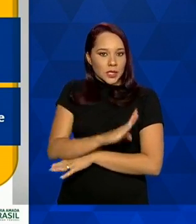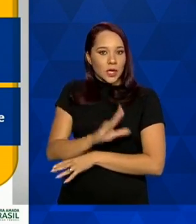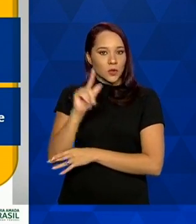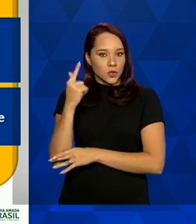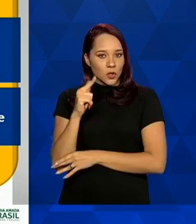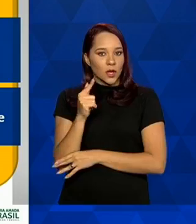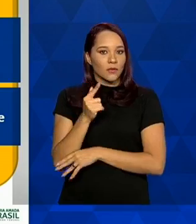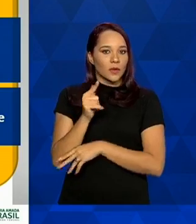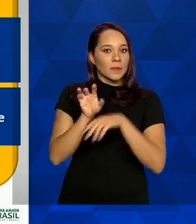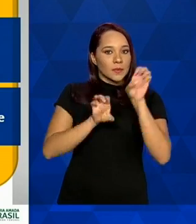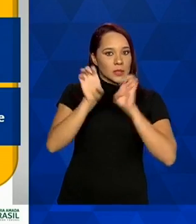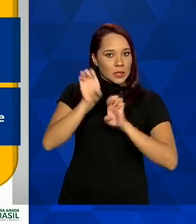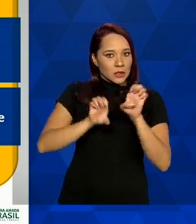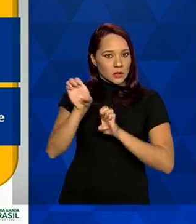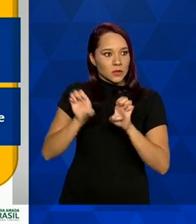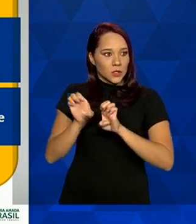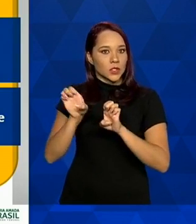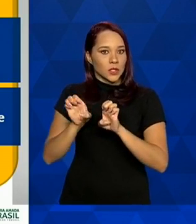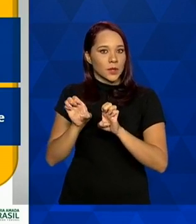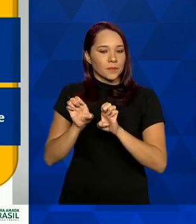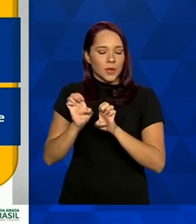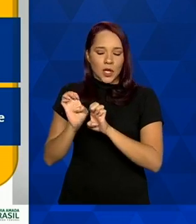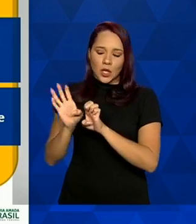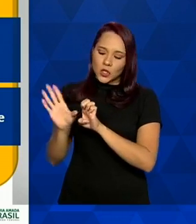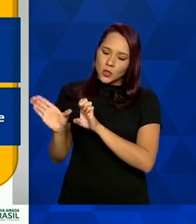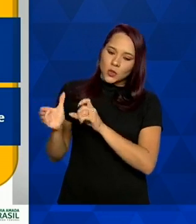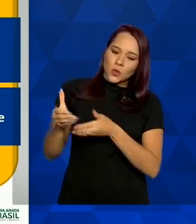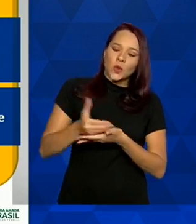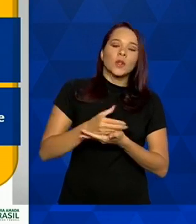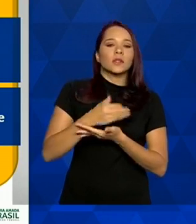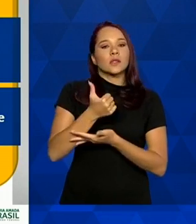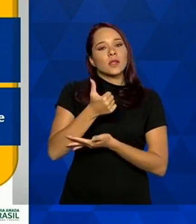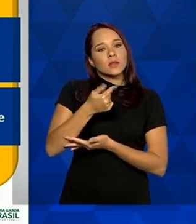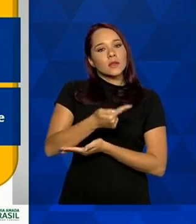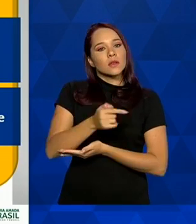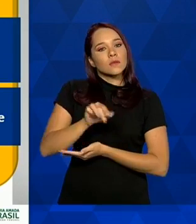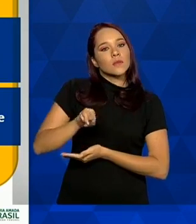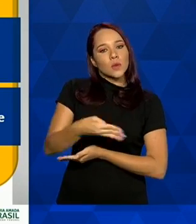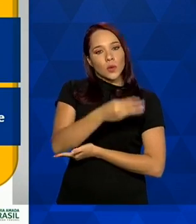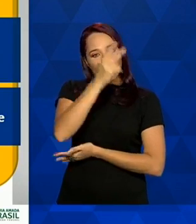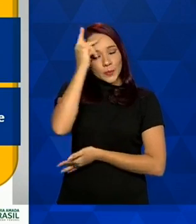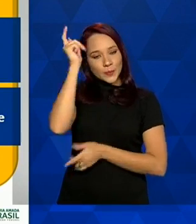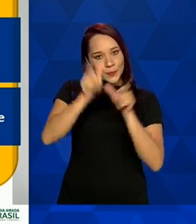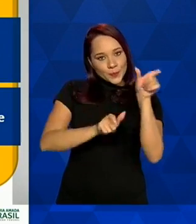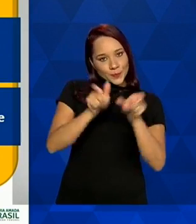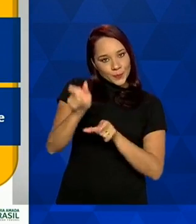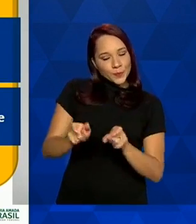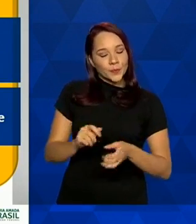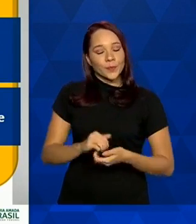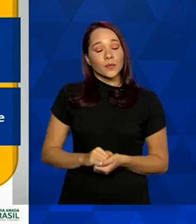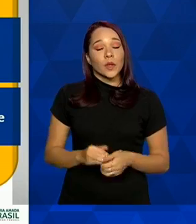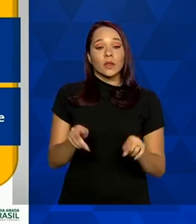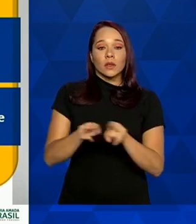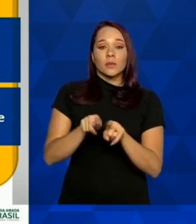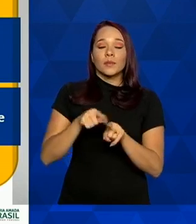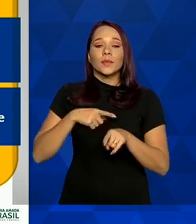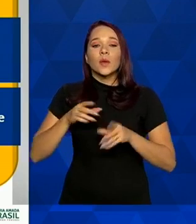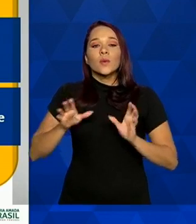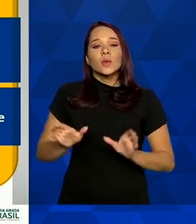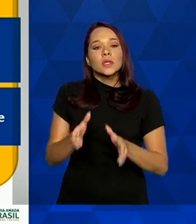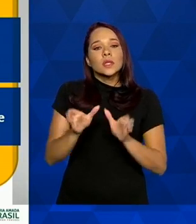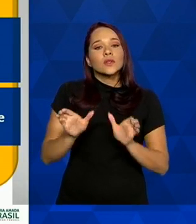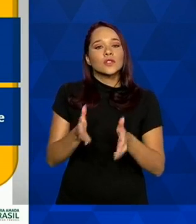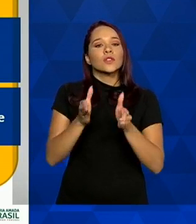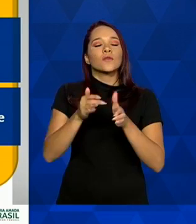o que abarca cerca de 17 milhões de habitantes. Além disso, gente ainda tem um incentivo per